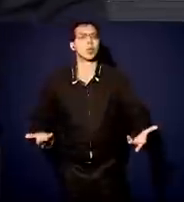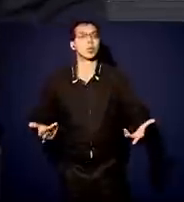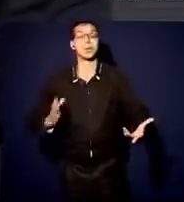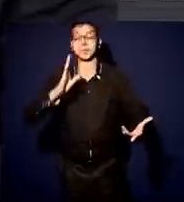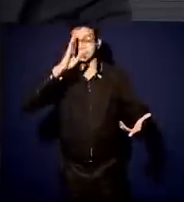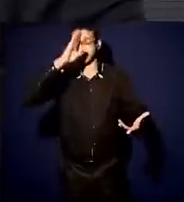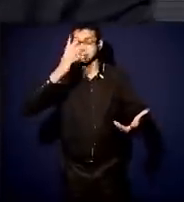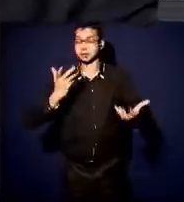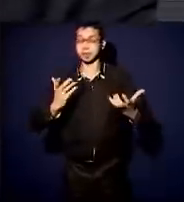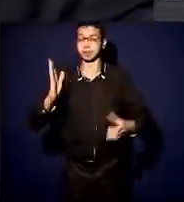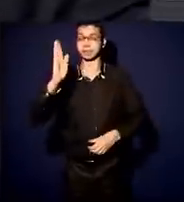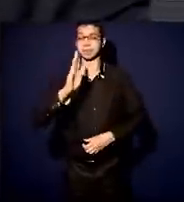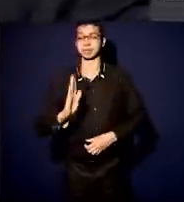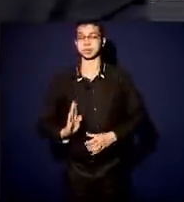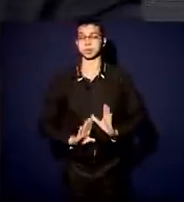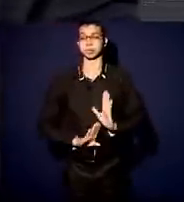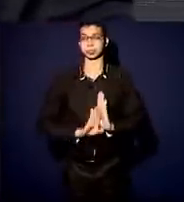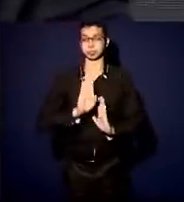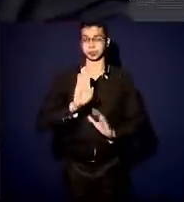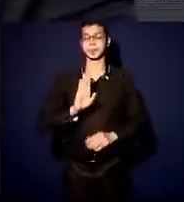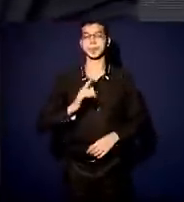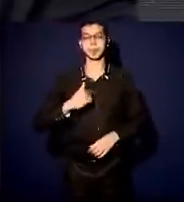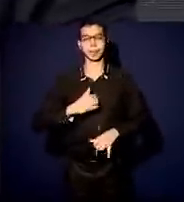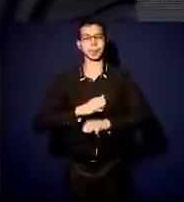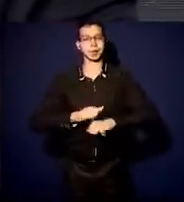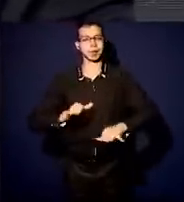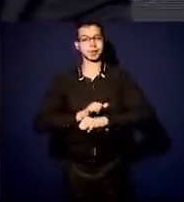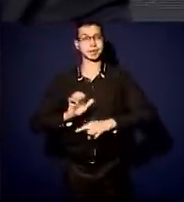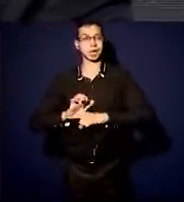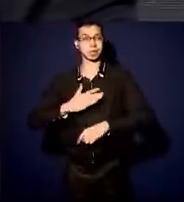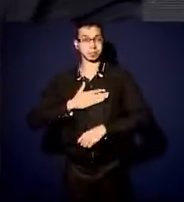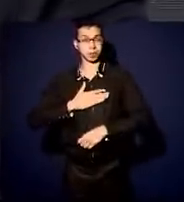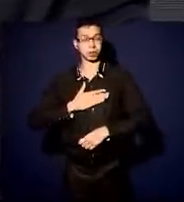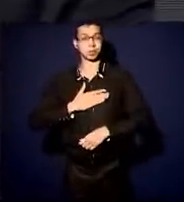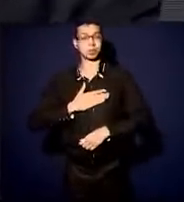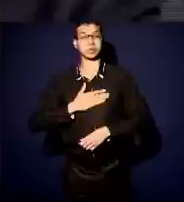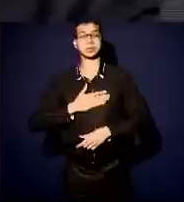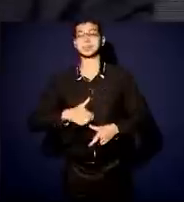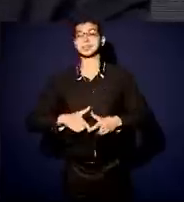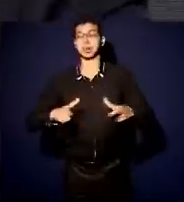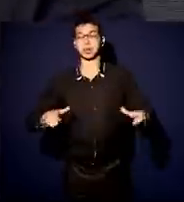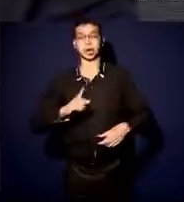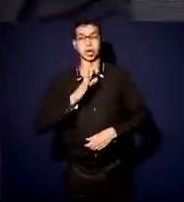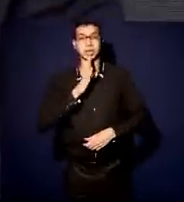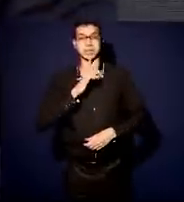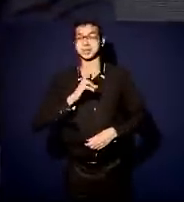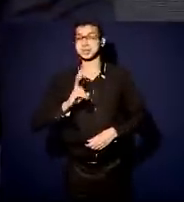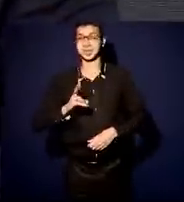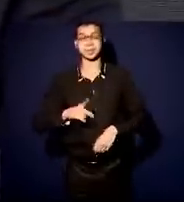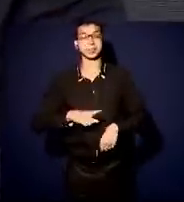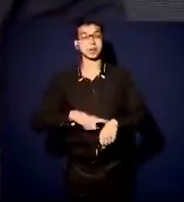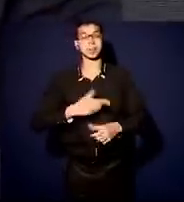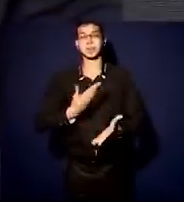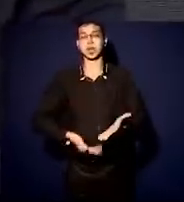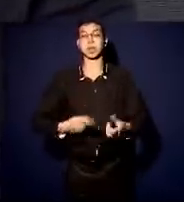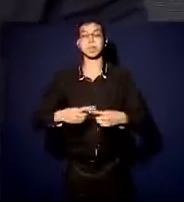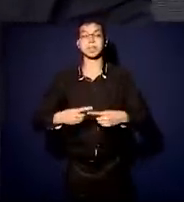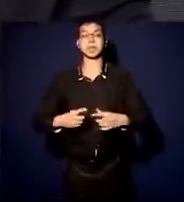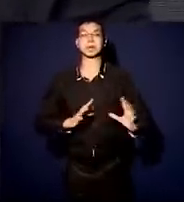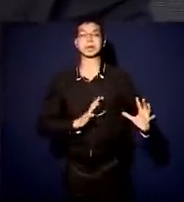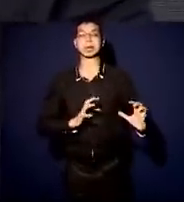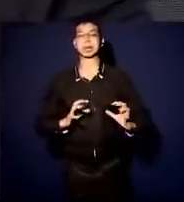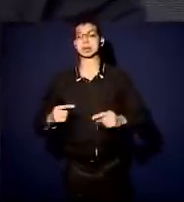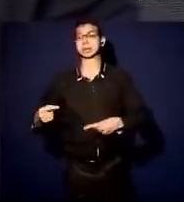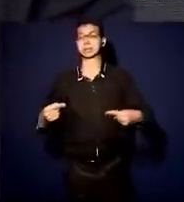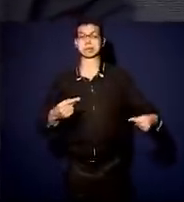estado, e você conhece bem, por muito tempo também ficou perdendo tempo com briga. E a população não nos paga para ficar brigando, não nos paga para trabalhar. Então,